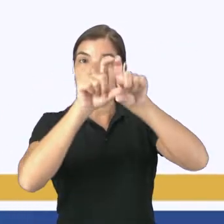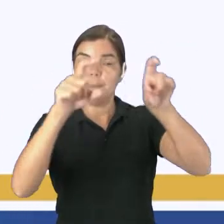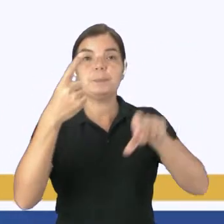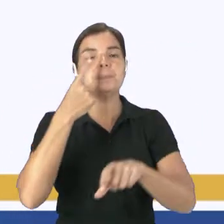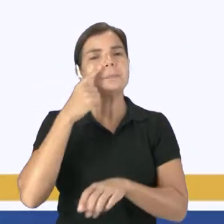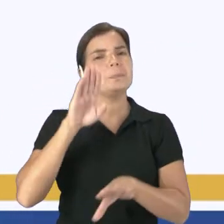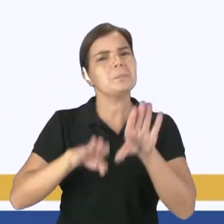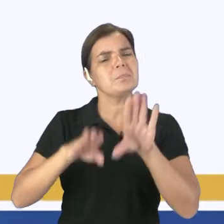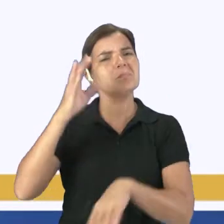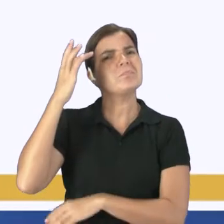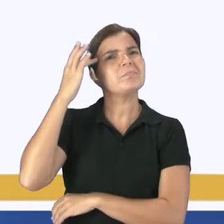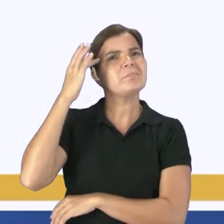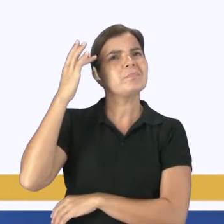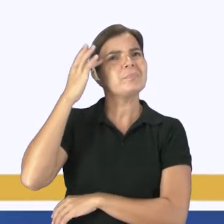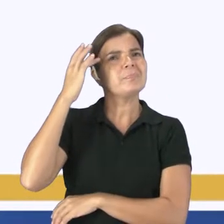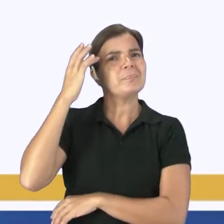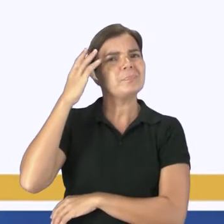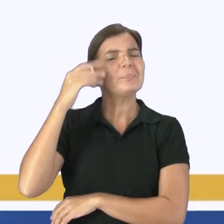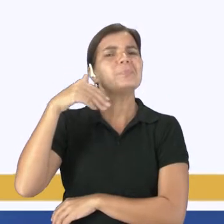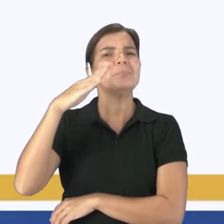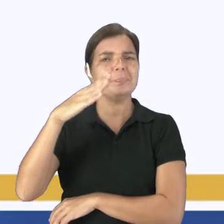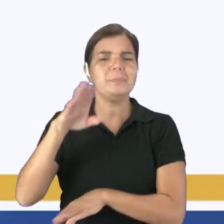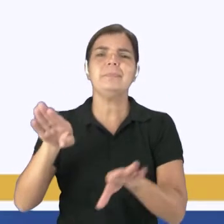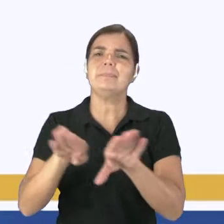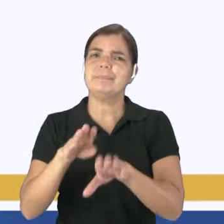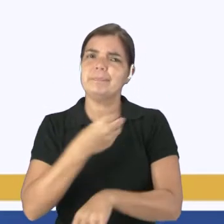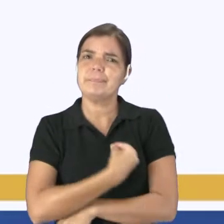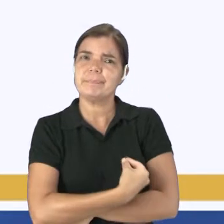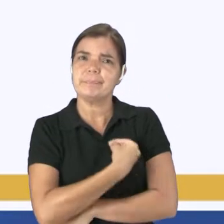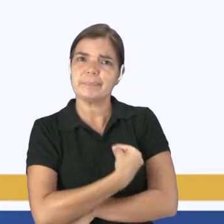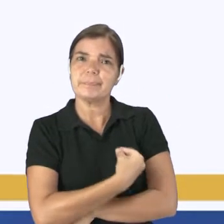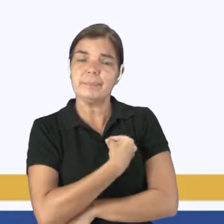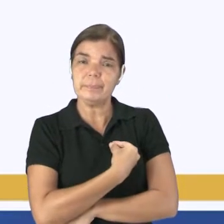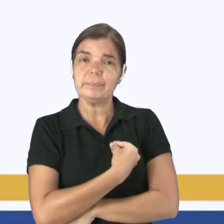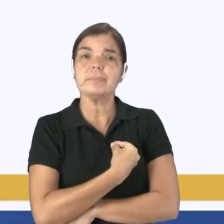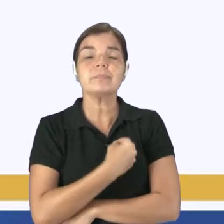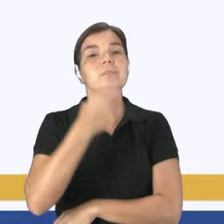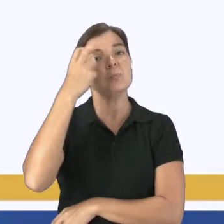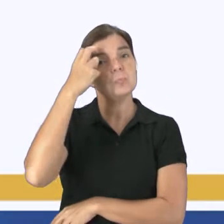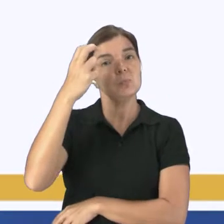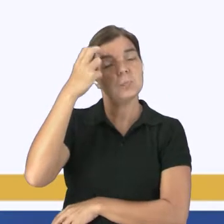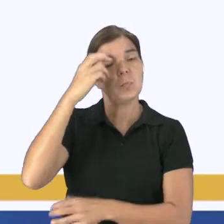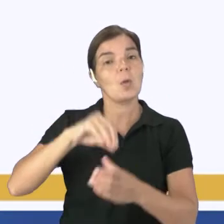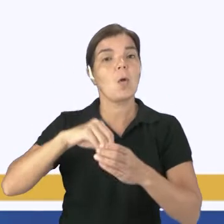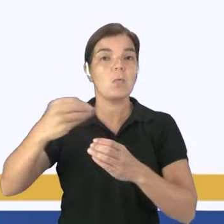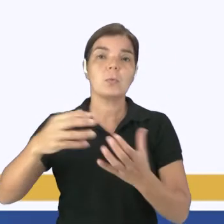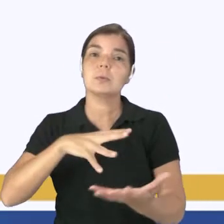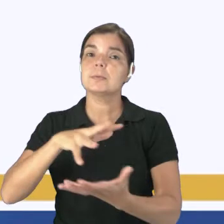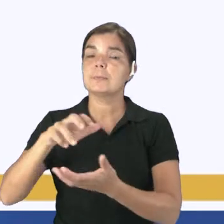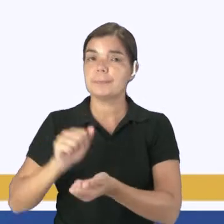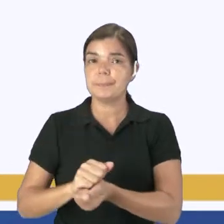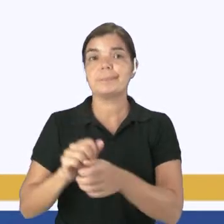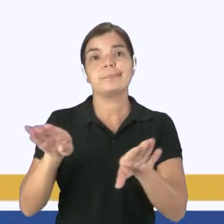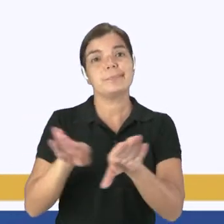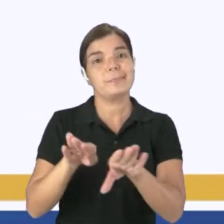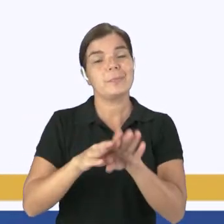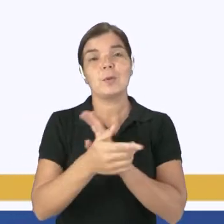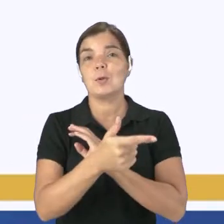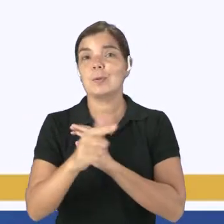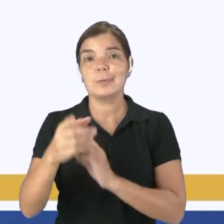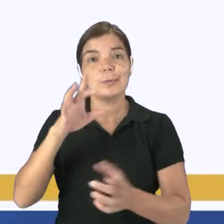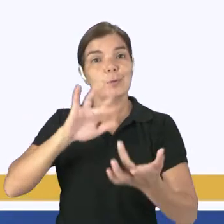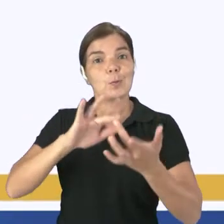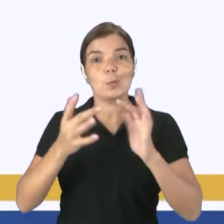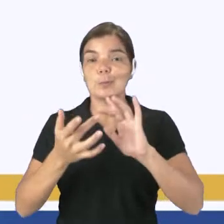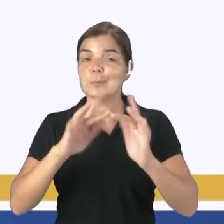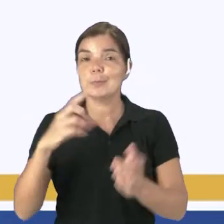acho que o indício mais óbvio que existem formas de vida inteligente fora da Terra é que nenhuma delas tentou entrar em contato conosco.